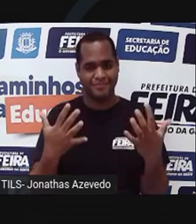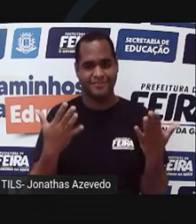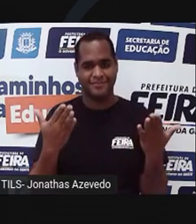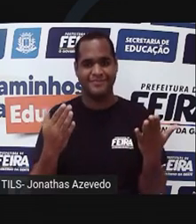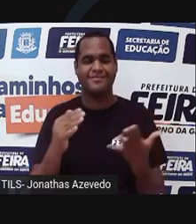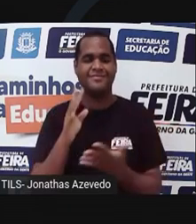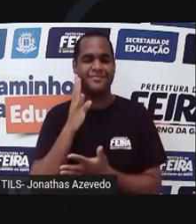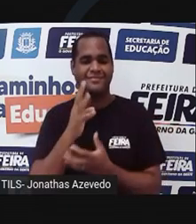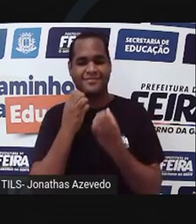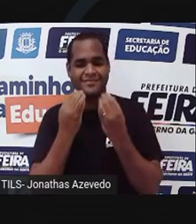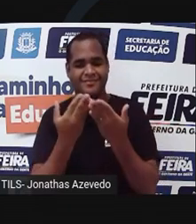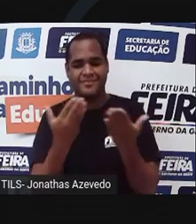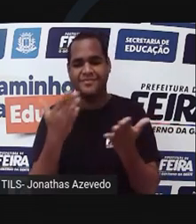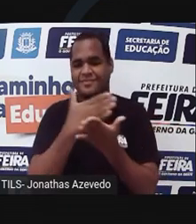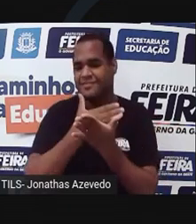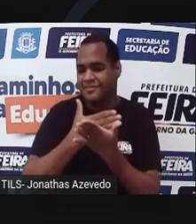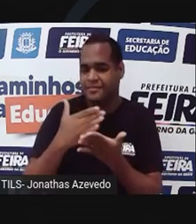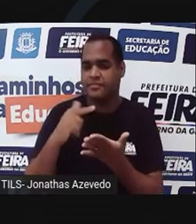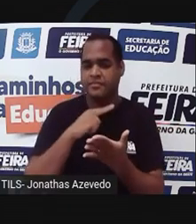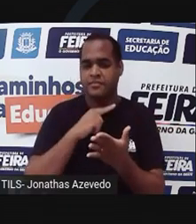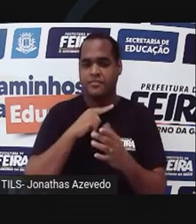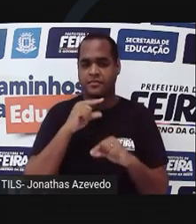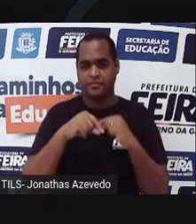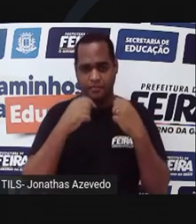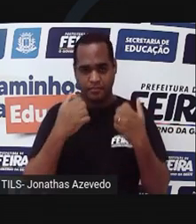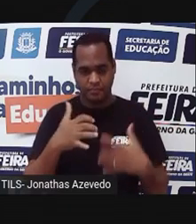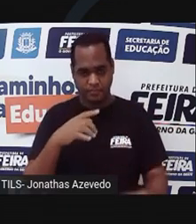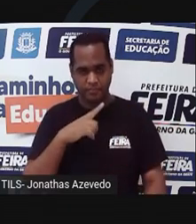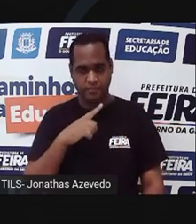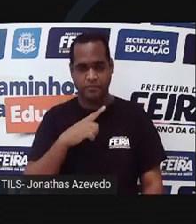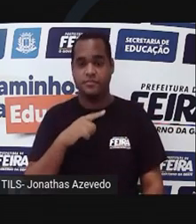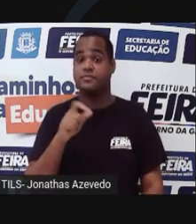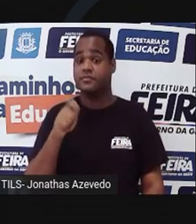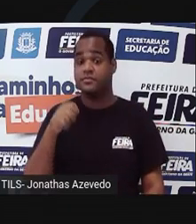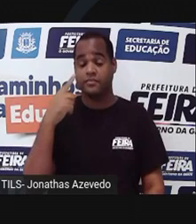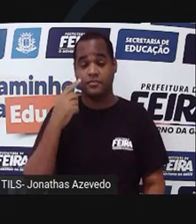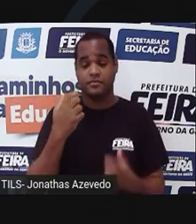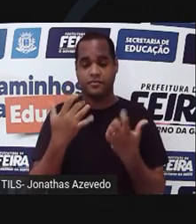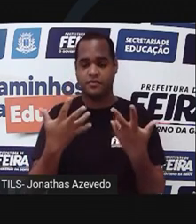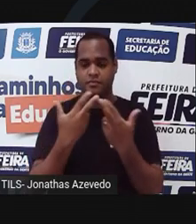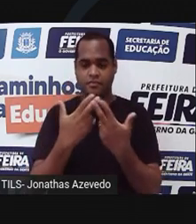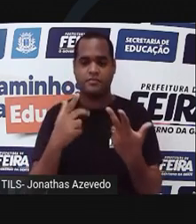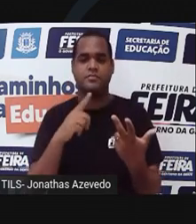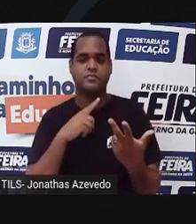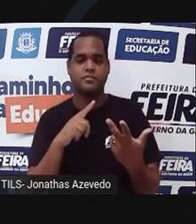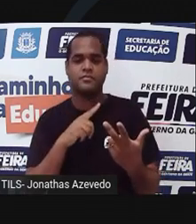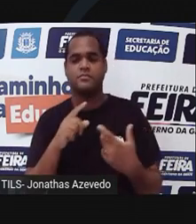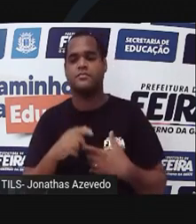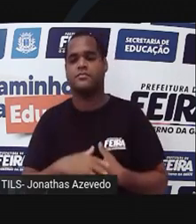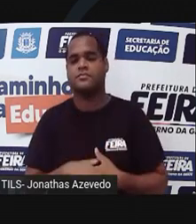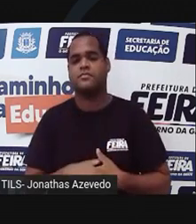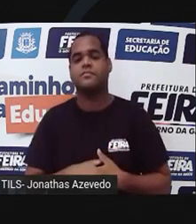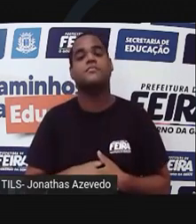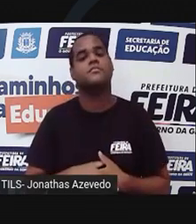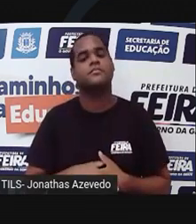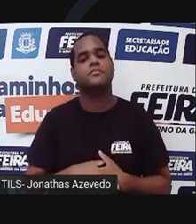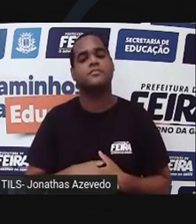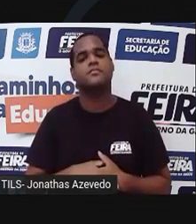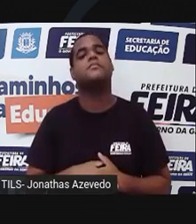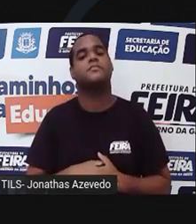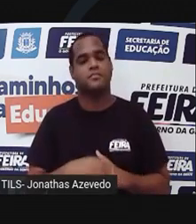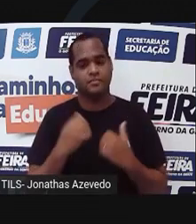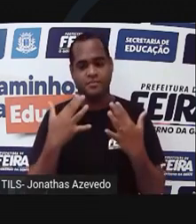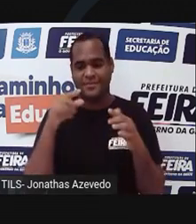galerinha. Hoje a gente começou o nosso módulo de botânica. A gente aprendeu que as briófitas e as pteridófitas são plantas sem